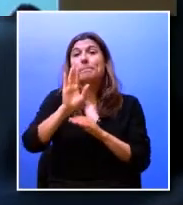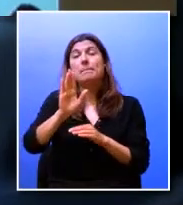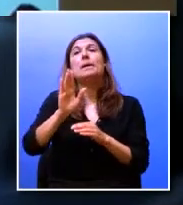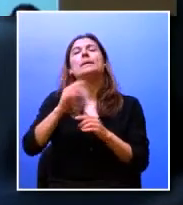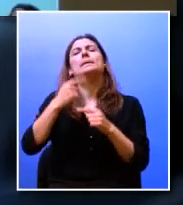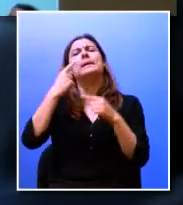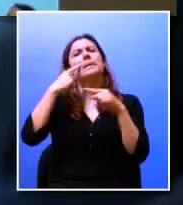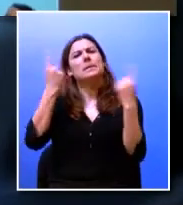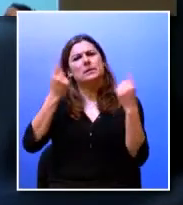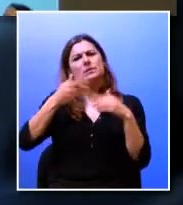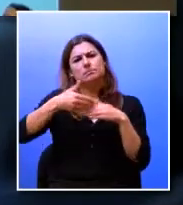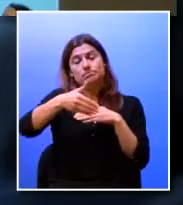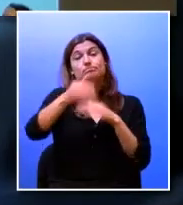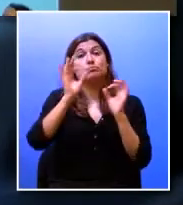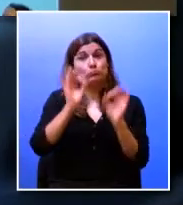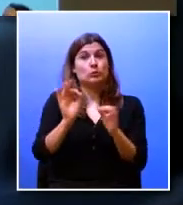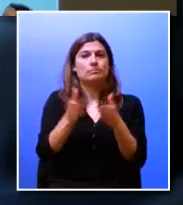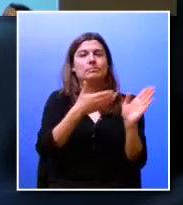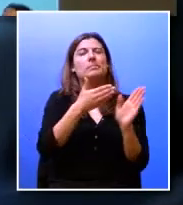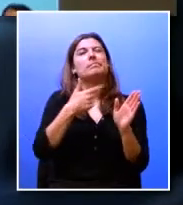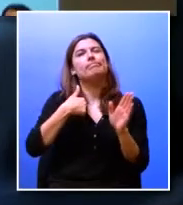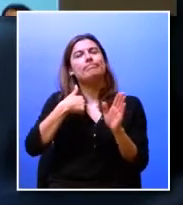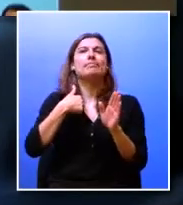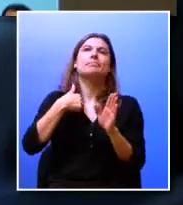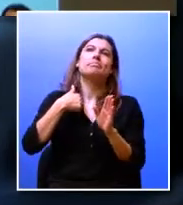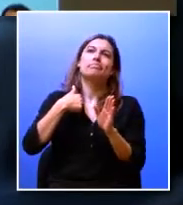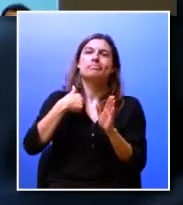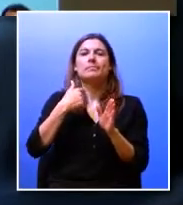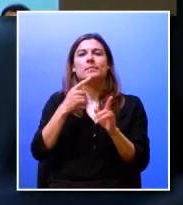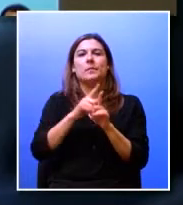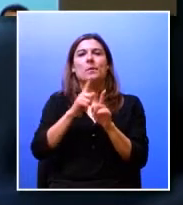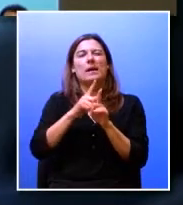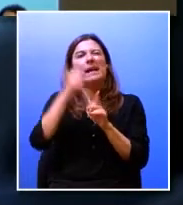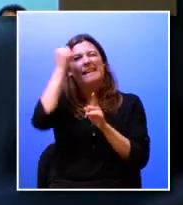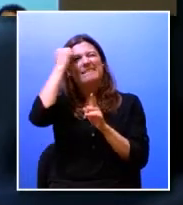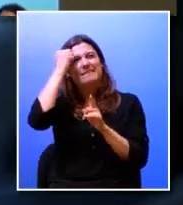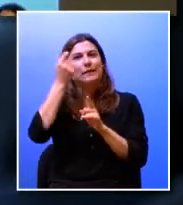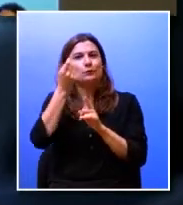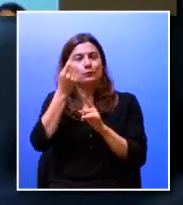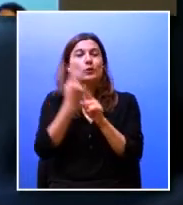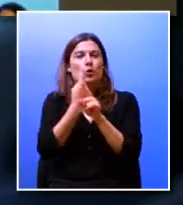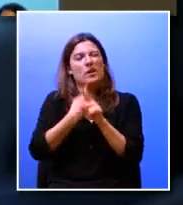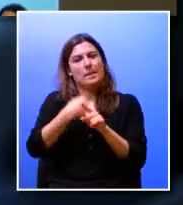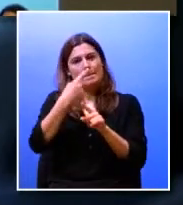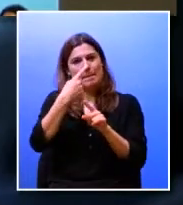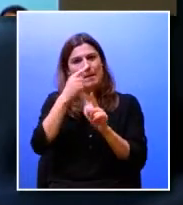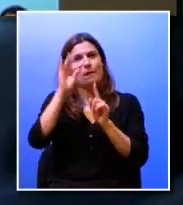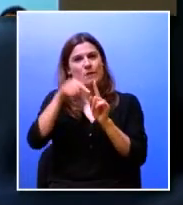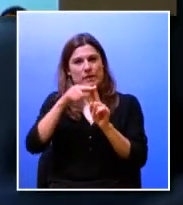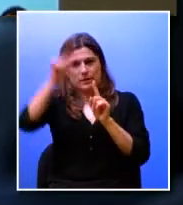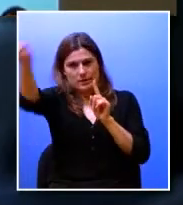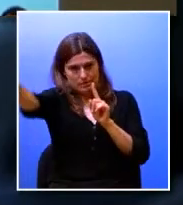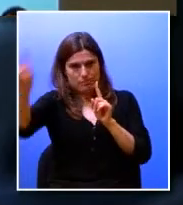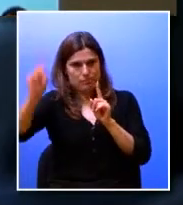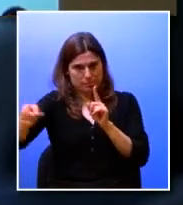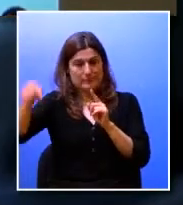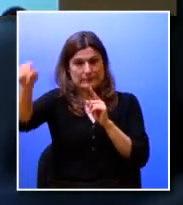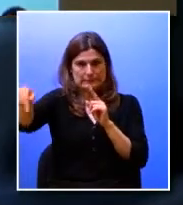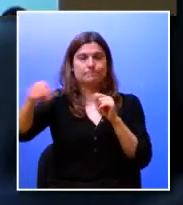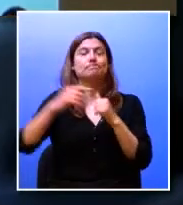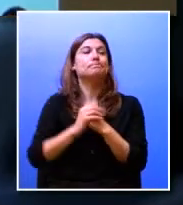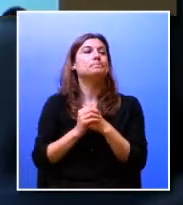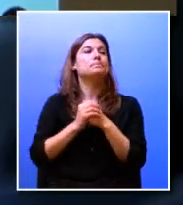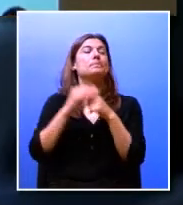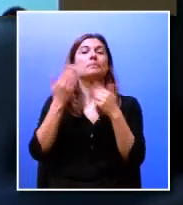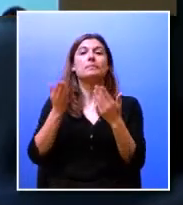apresentações nós arrependemos sempre de algumas coisas e eu vou começar pelo fim de facto e